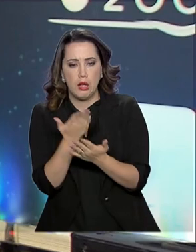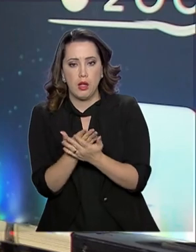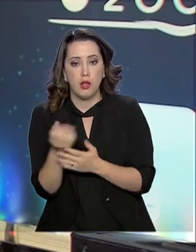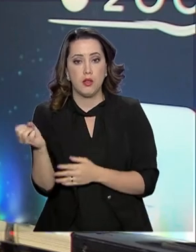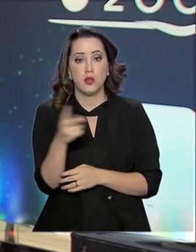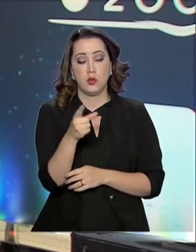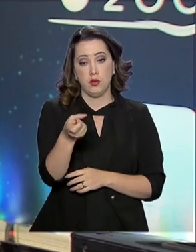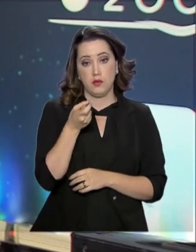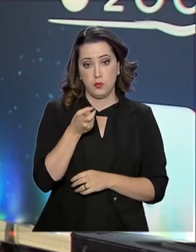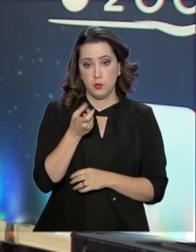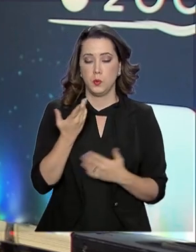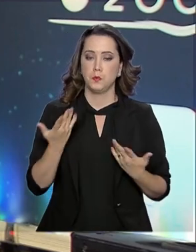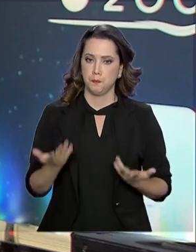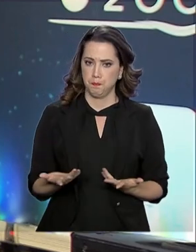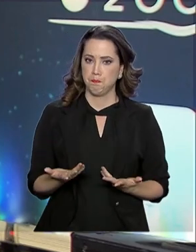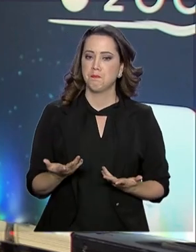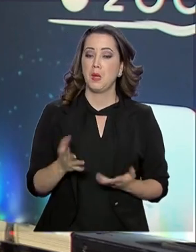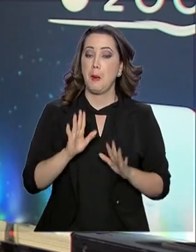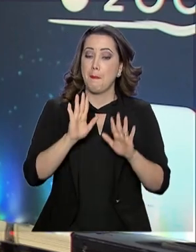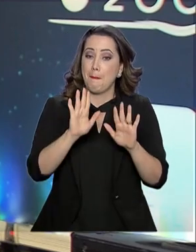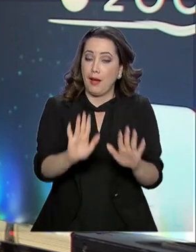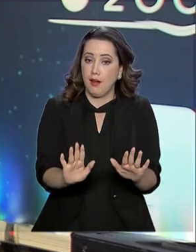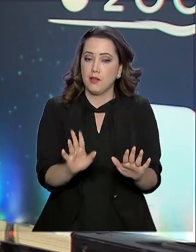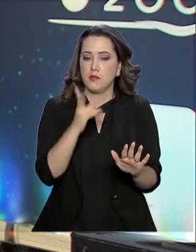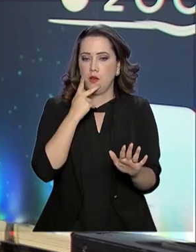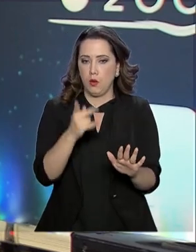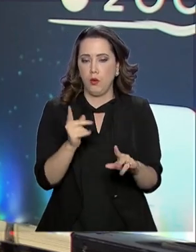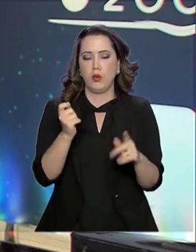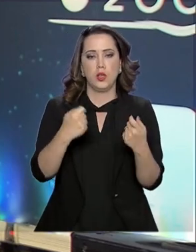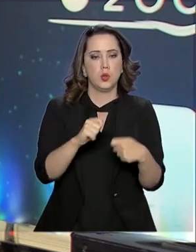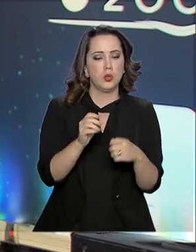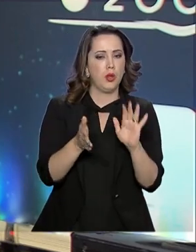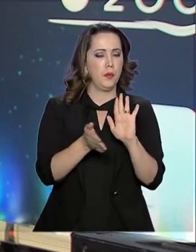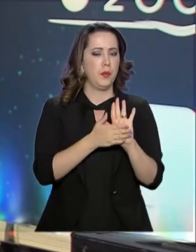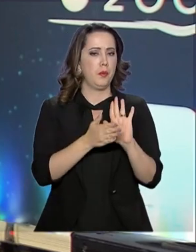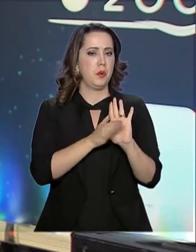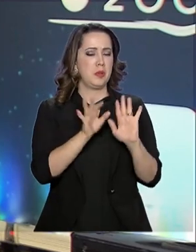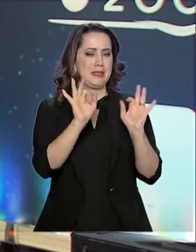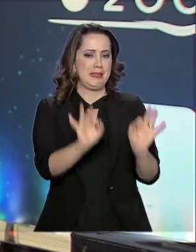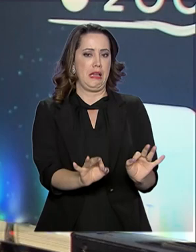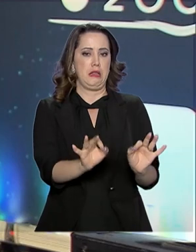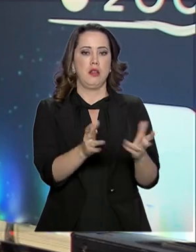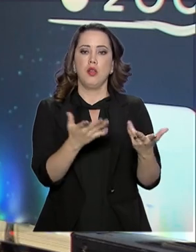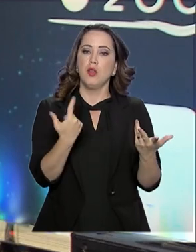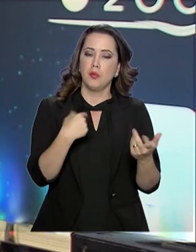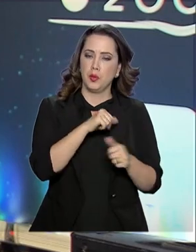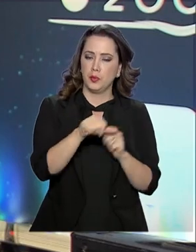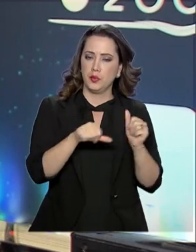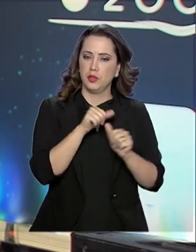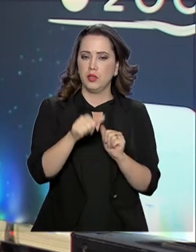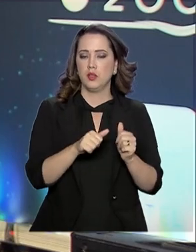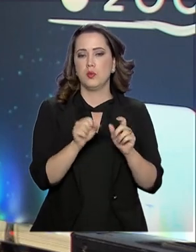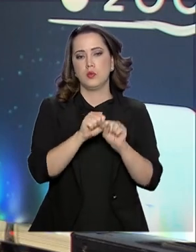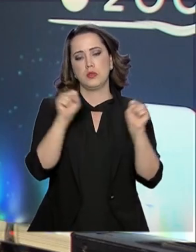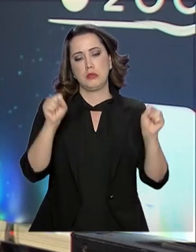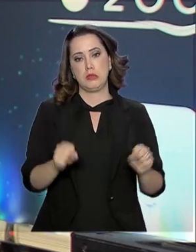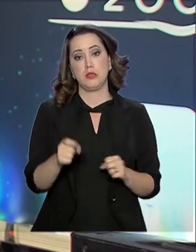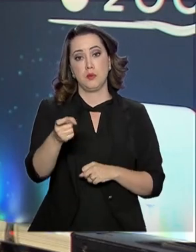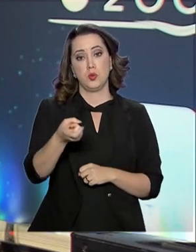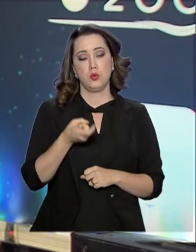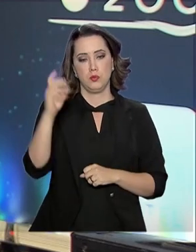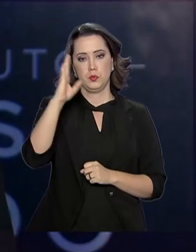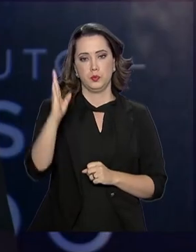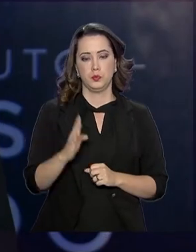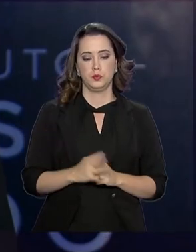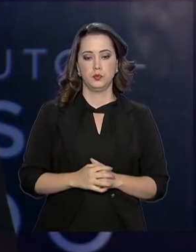reforma tributária, mas Hamilton Mourão destacou que não há uma proposta fechada para reestruturar o sistema tributário